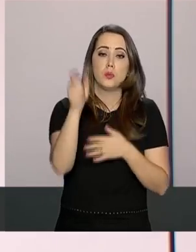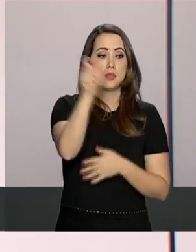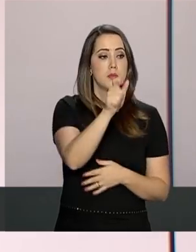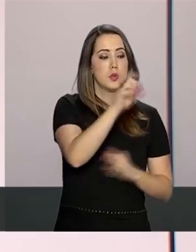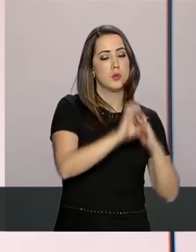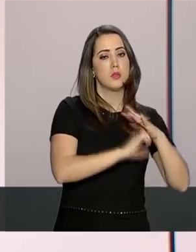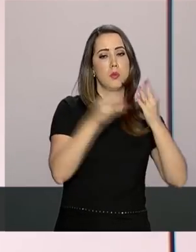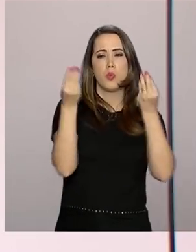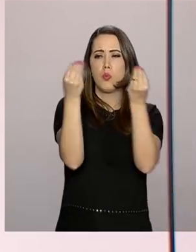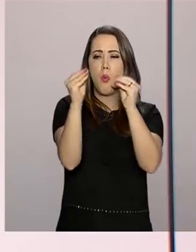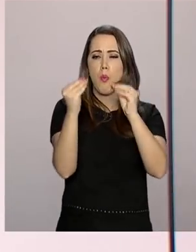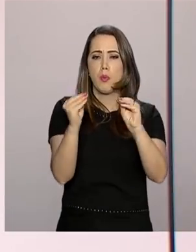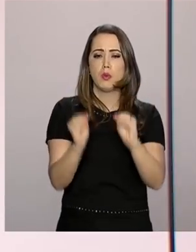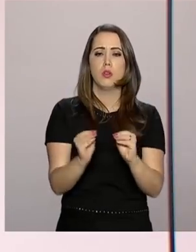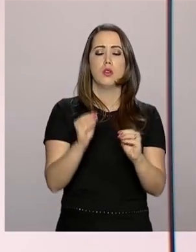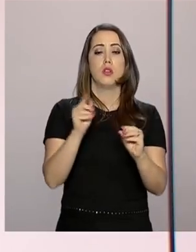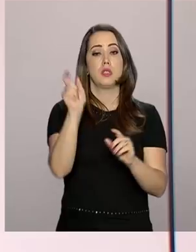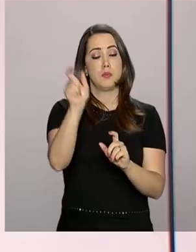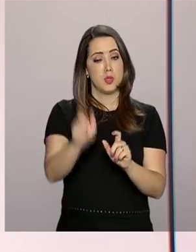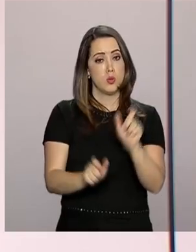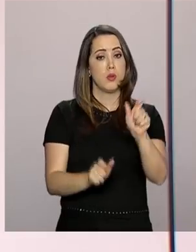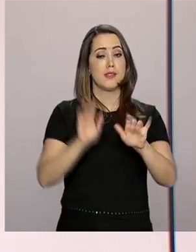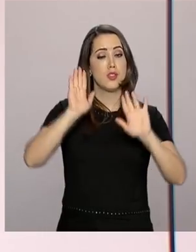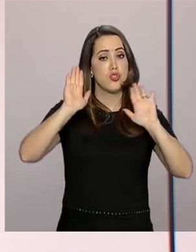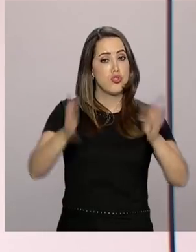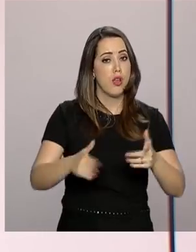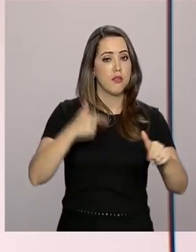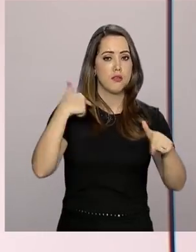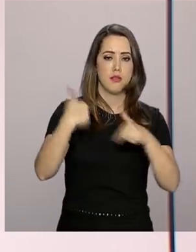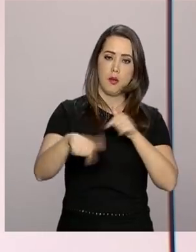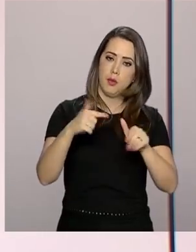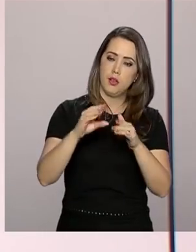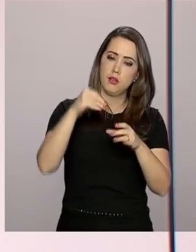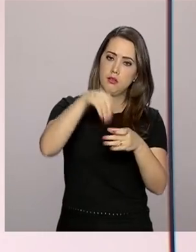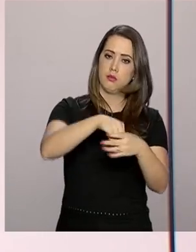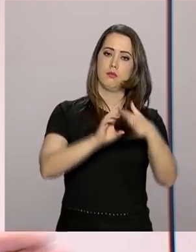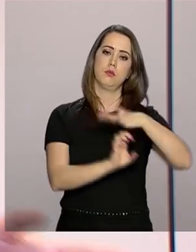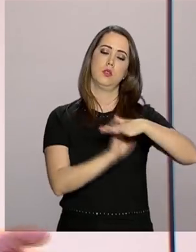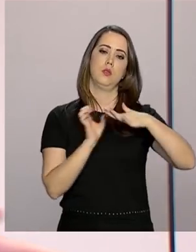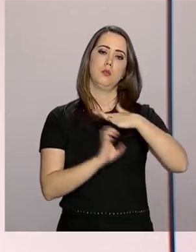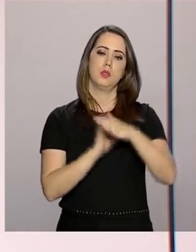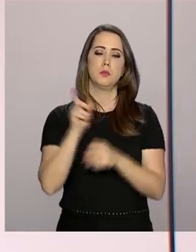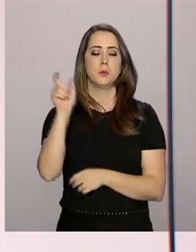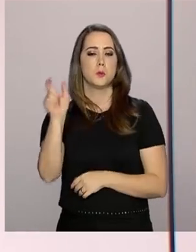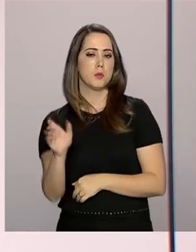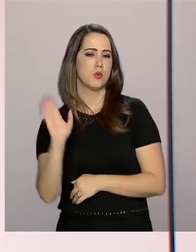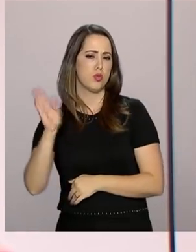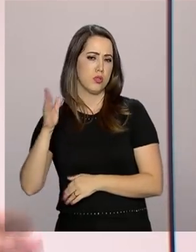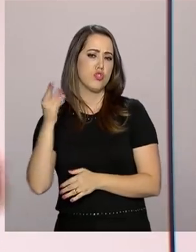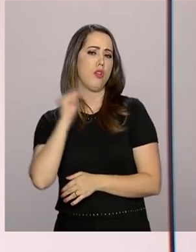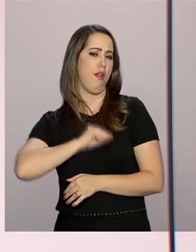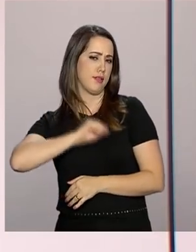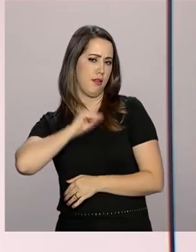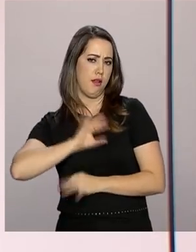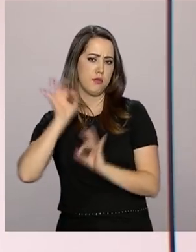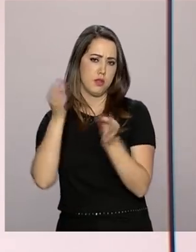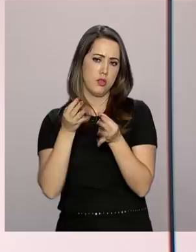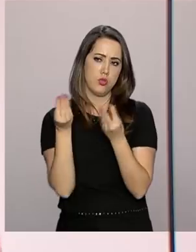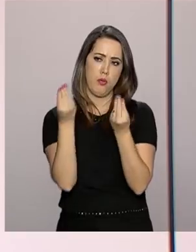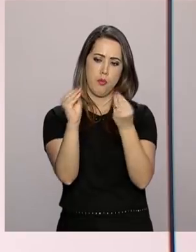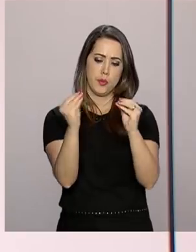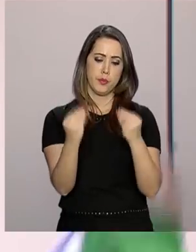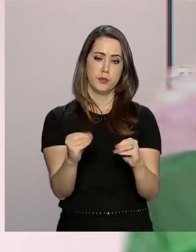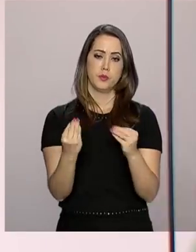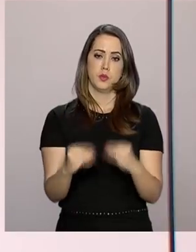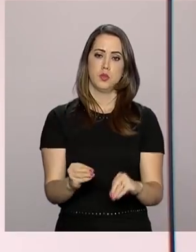E-Social as informações dos trabalhadores que já estão vinculados à empresa. Então, aqueles trabalhadores que já estão na folha de pagamento já serão inseridos